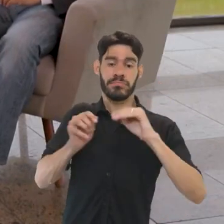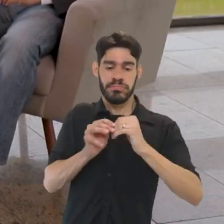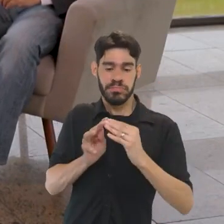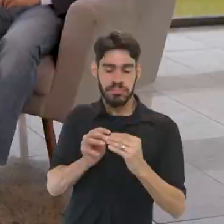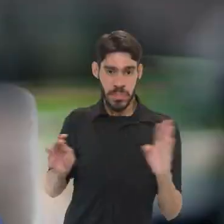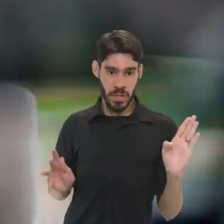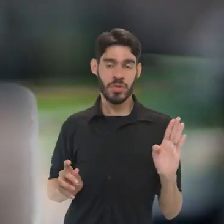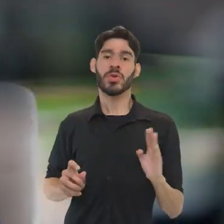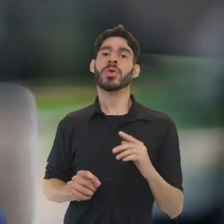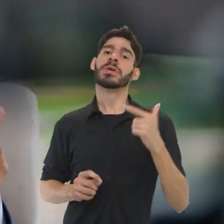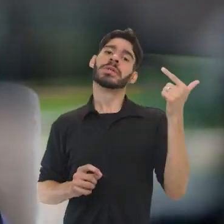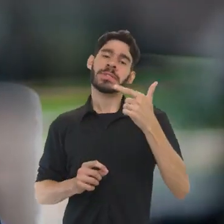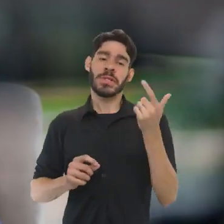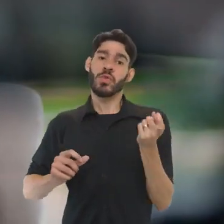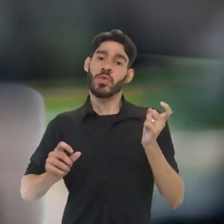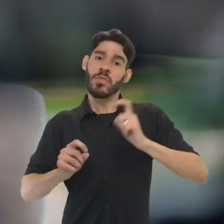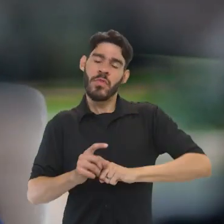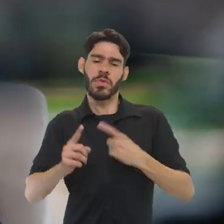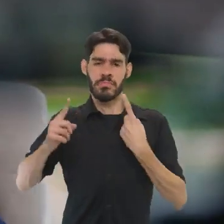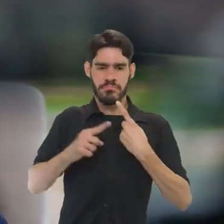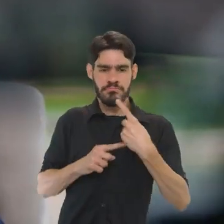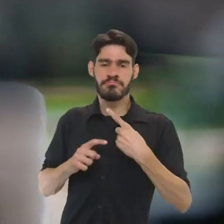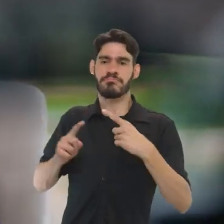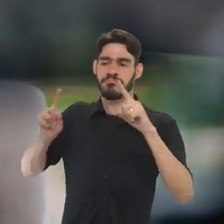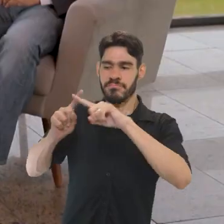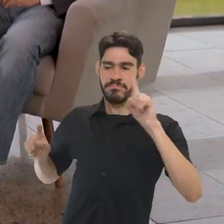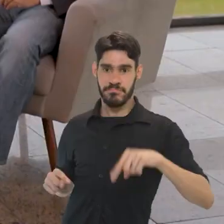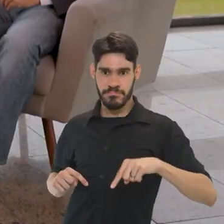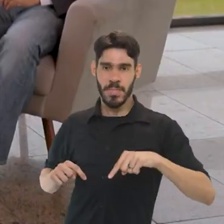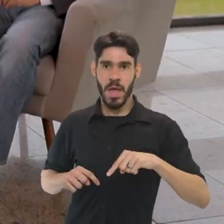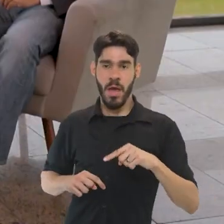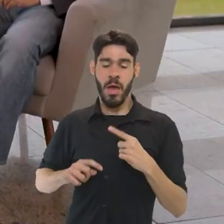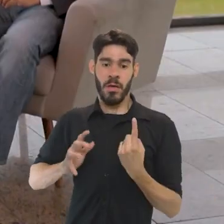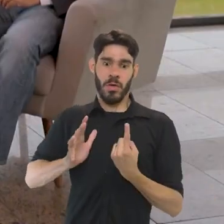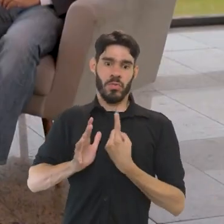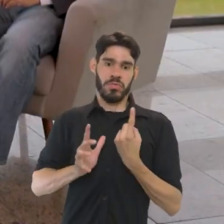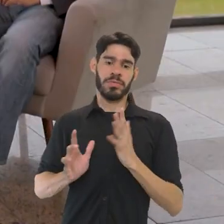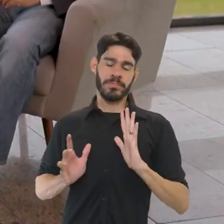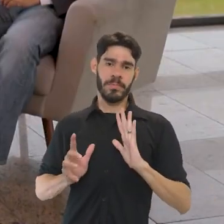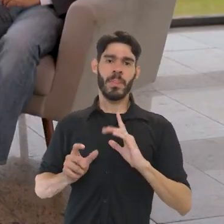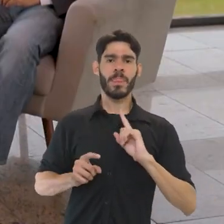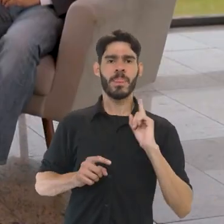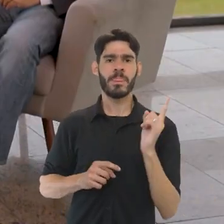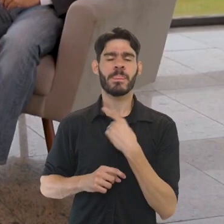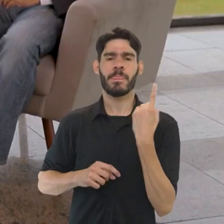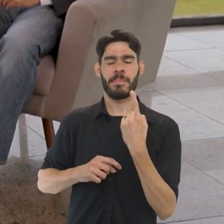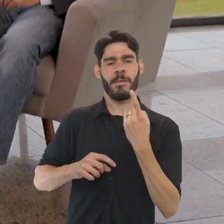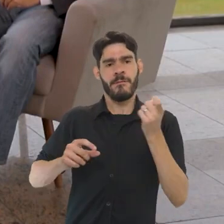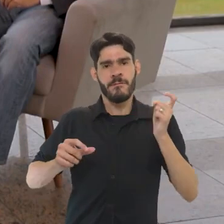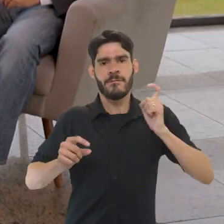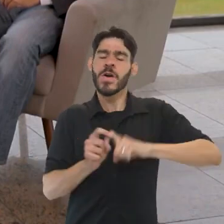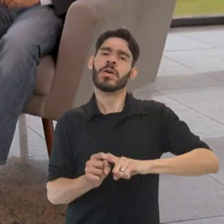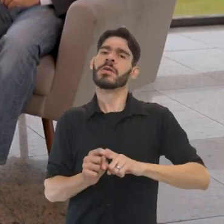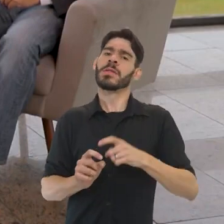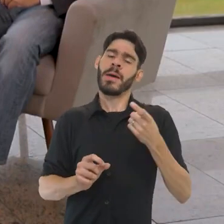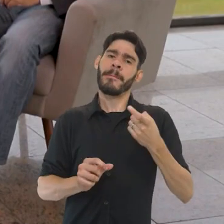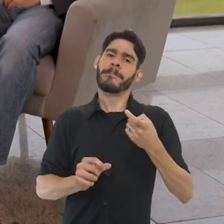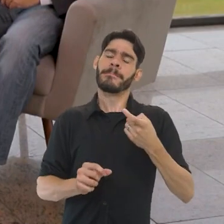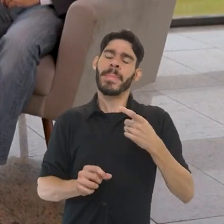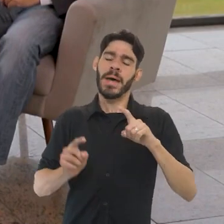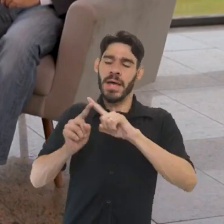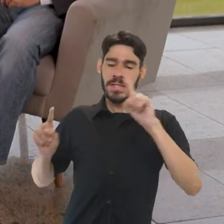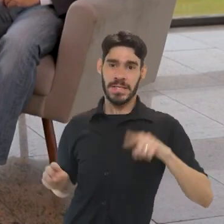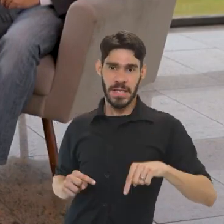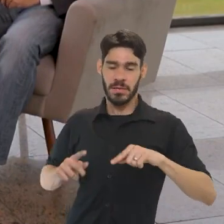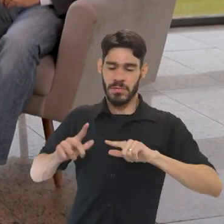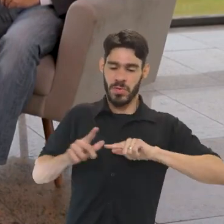funcionar. A segunda foi o restabelecimento do diálogo com os servidores, que foram isolados. Nós estamos restabelecendo a parceria